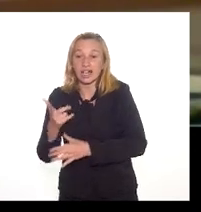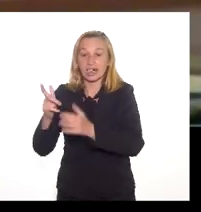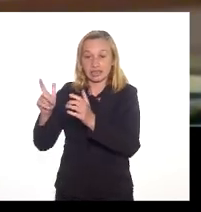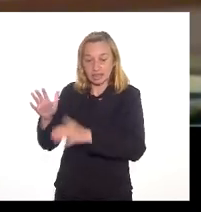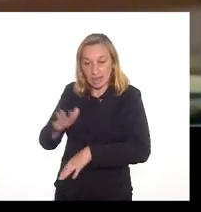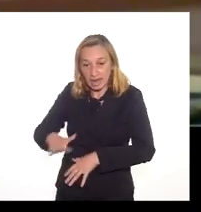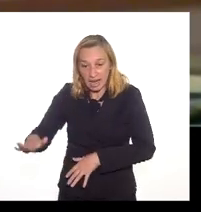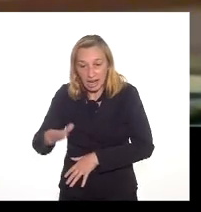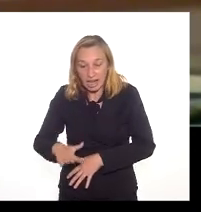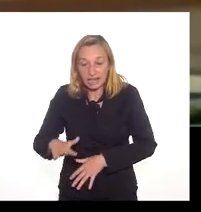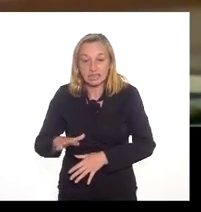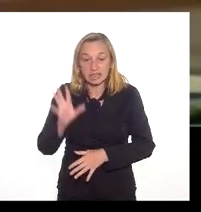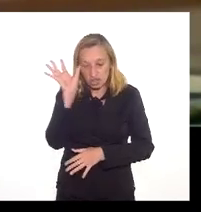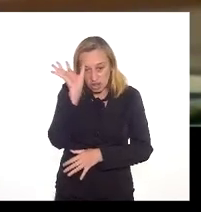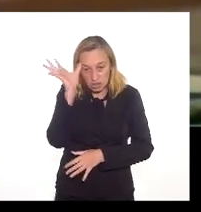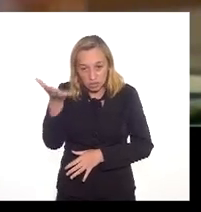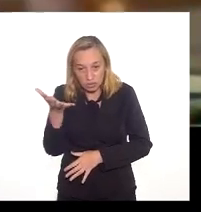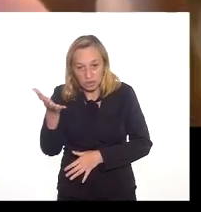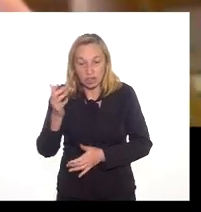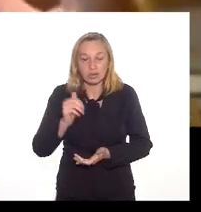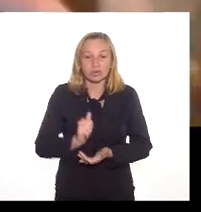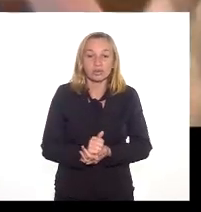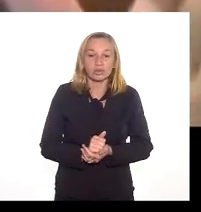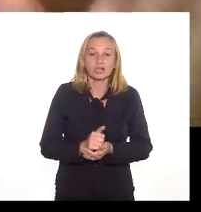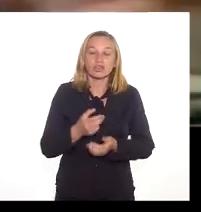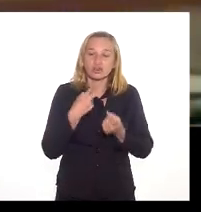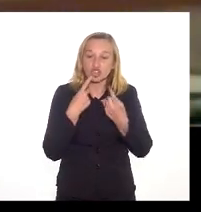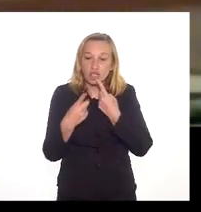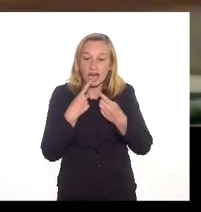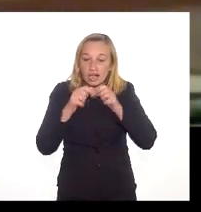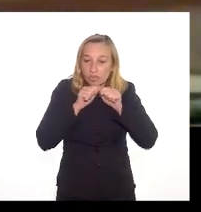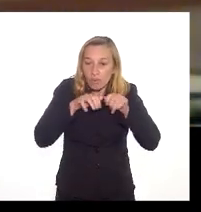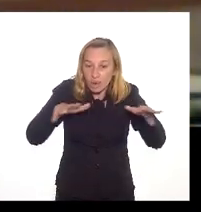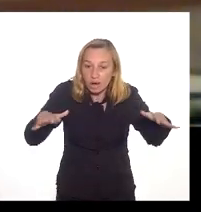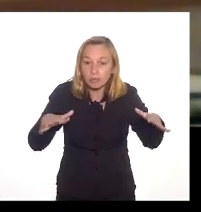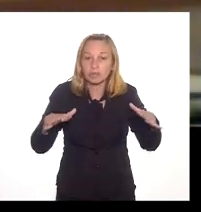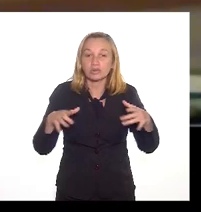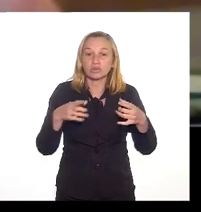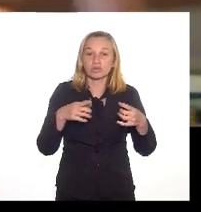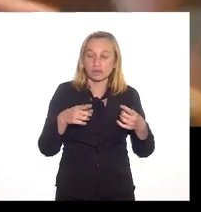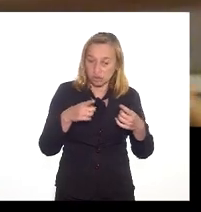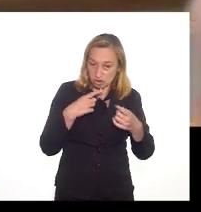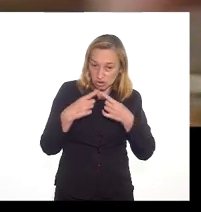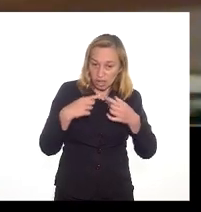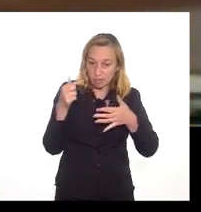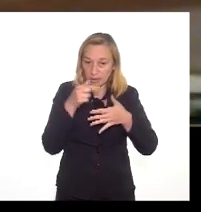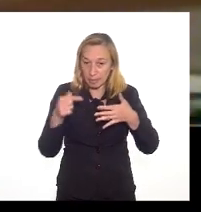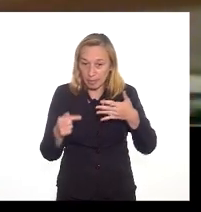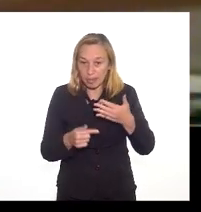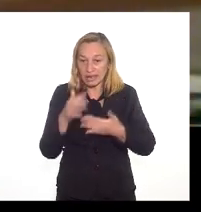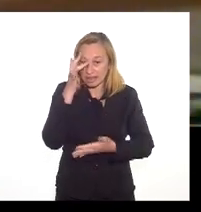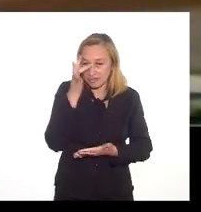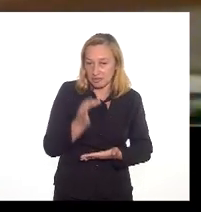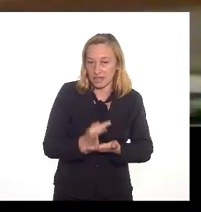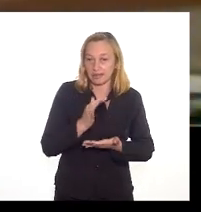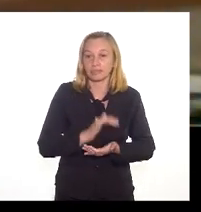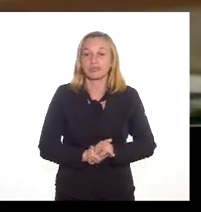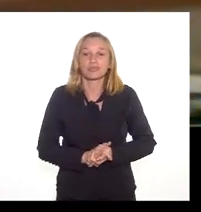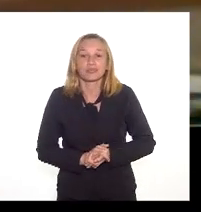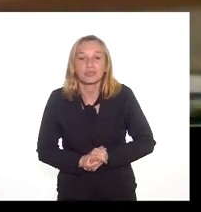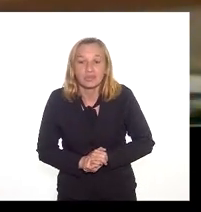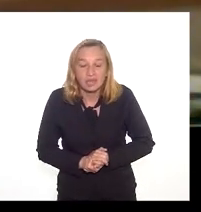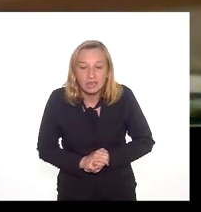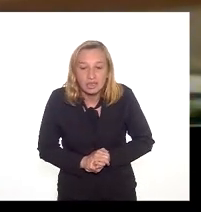seja solucionado a partir de um diálogo amplo, um diálogo pautado na boa-fé. Então, o Ministério